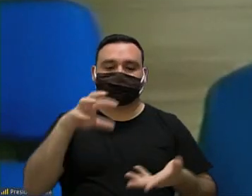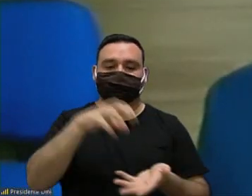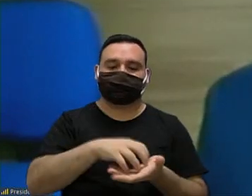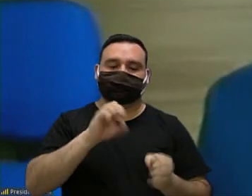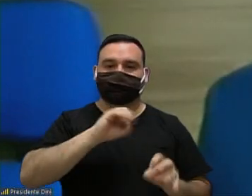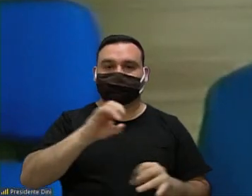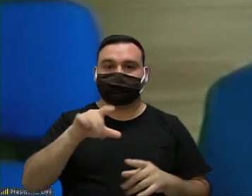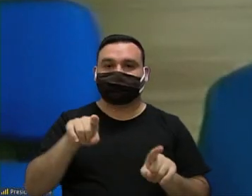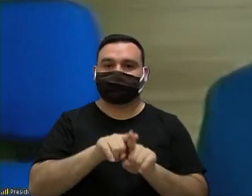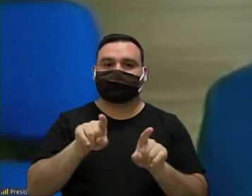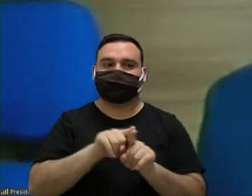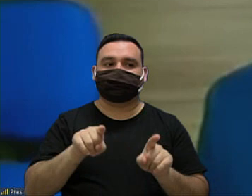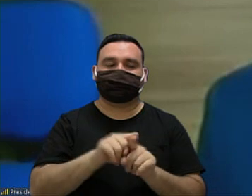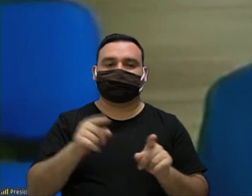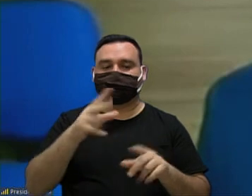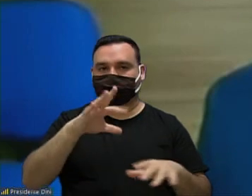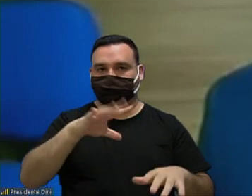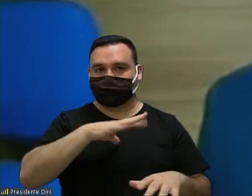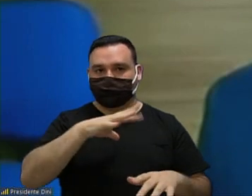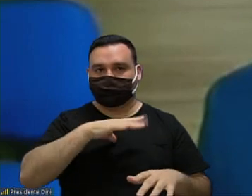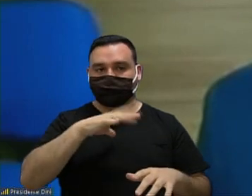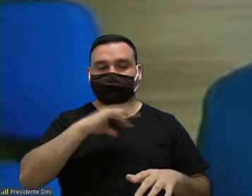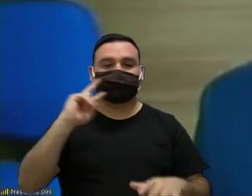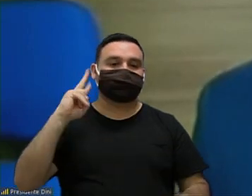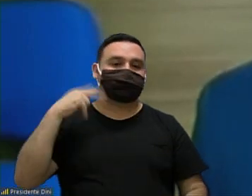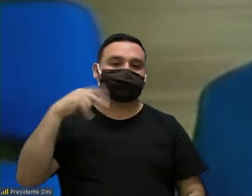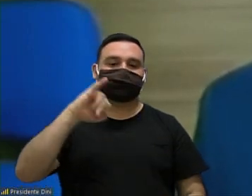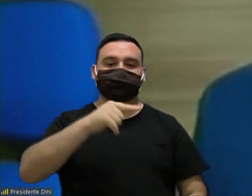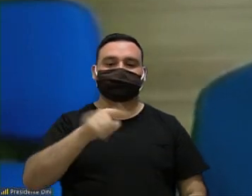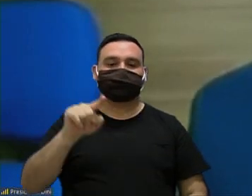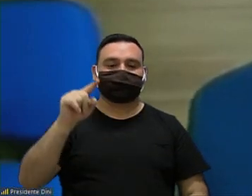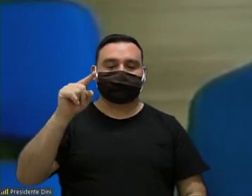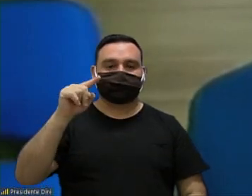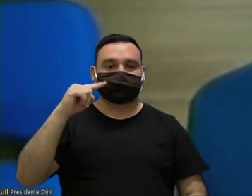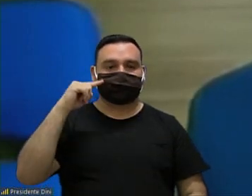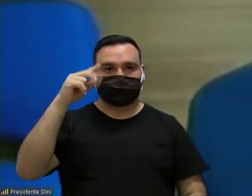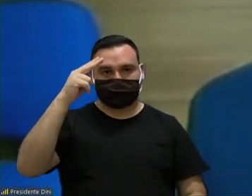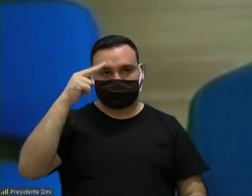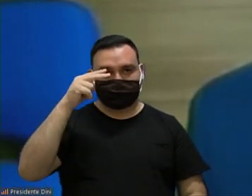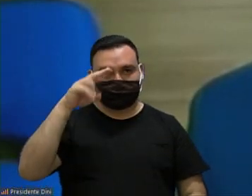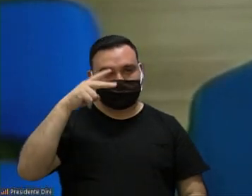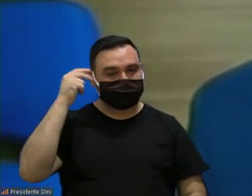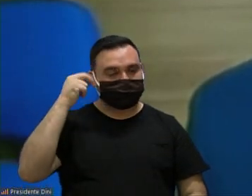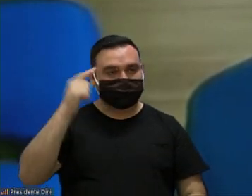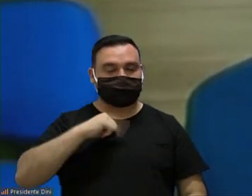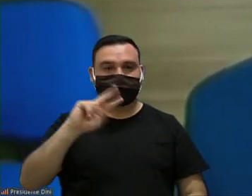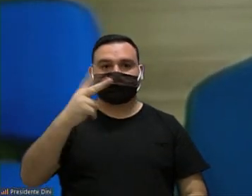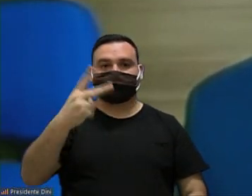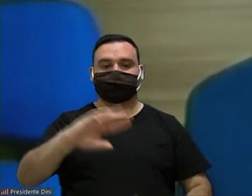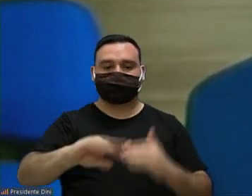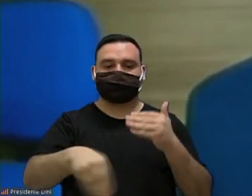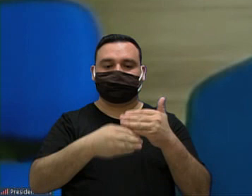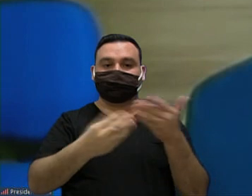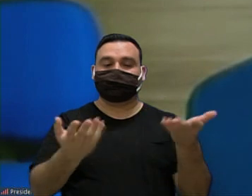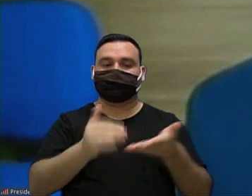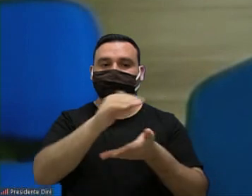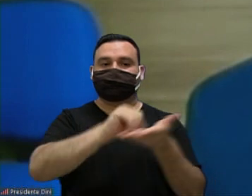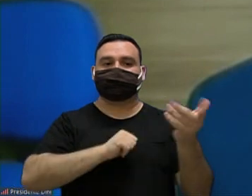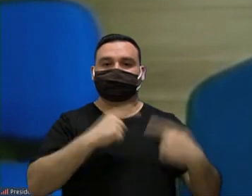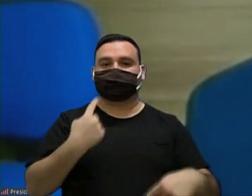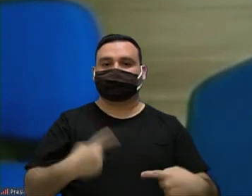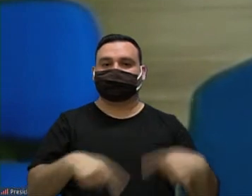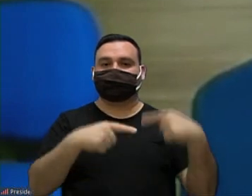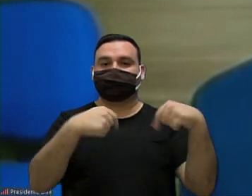e escolas municipais vereador João Donizete tem duas e meia duas emendas então está saindo de